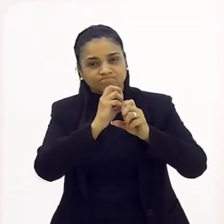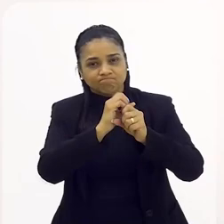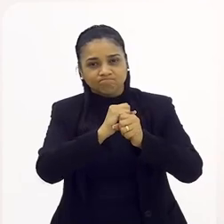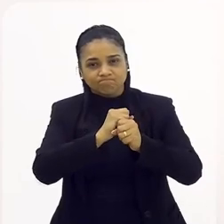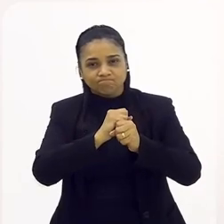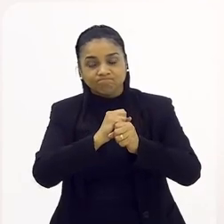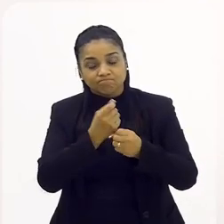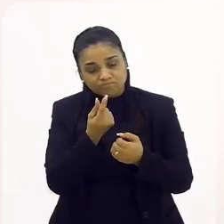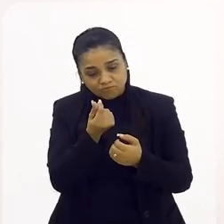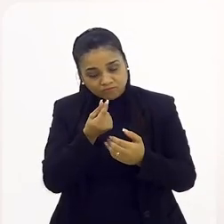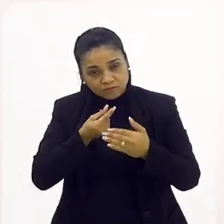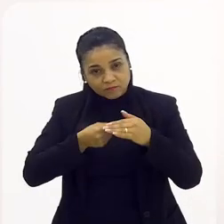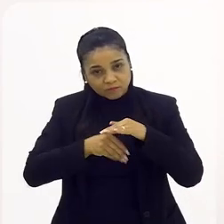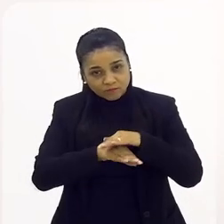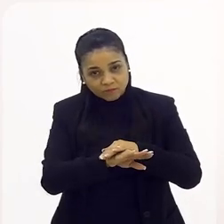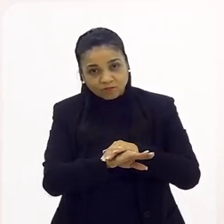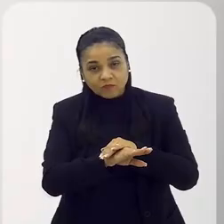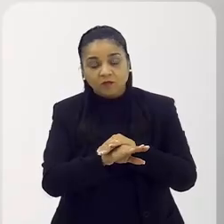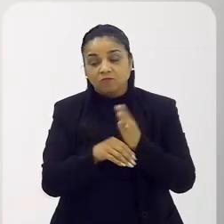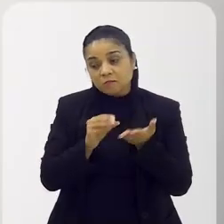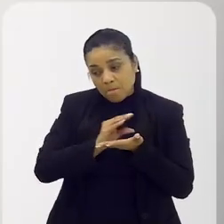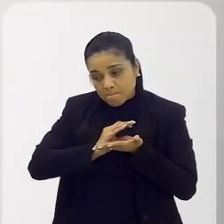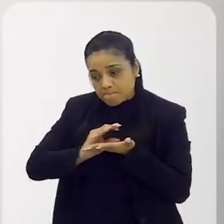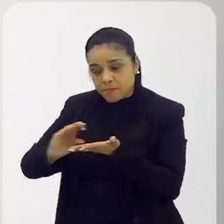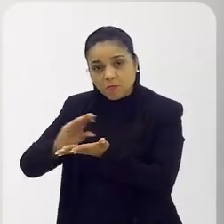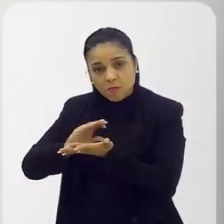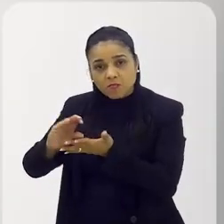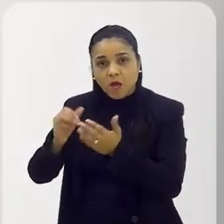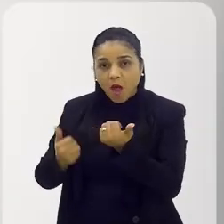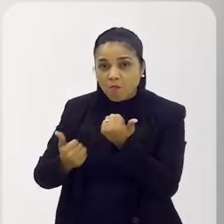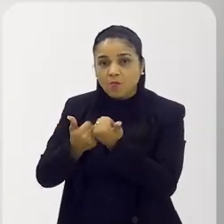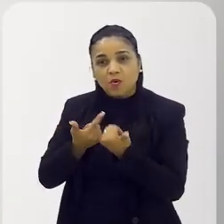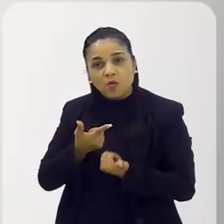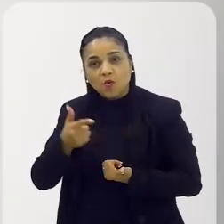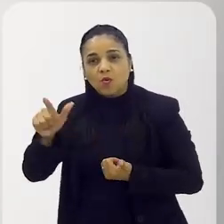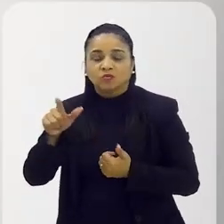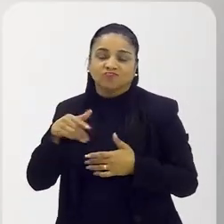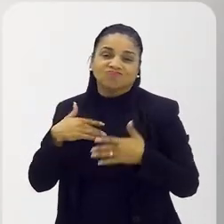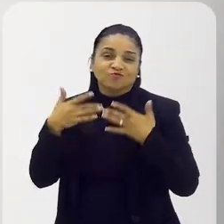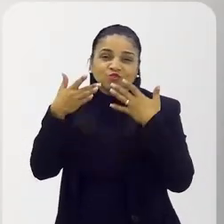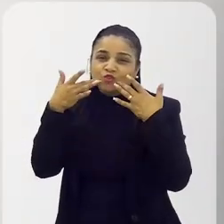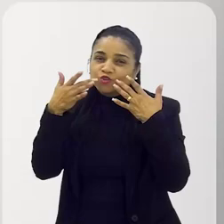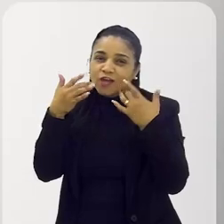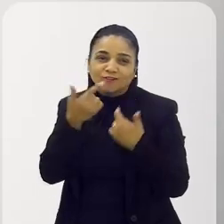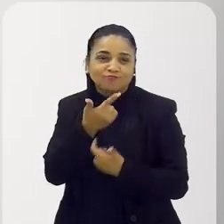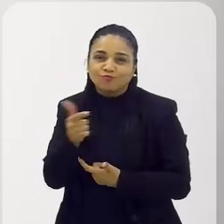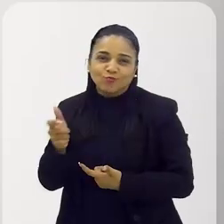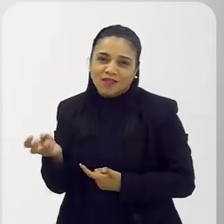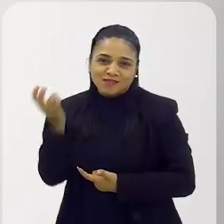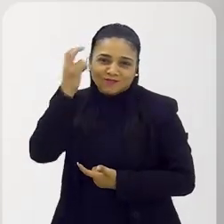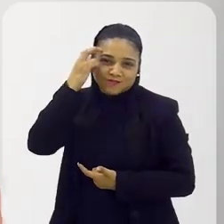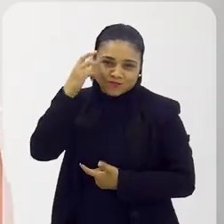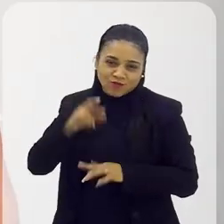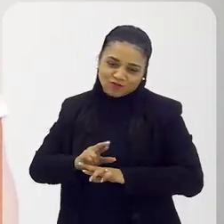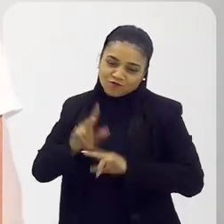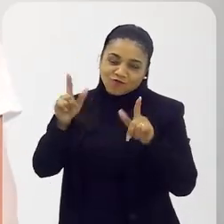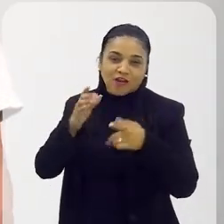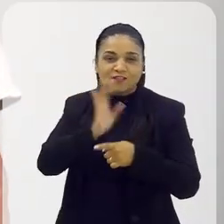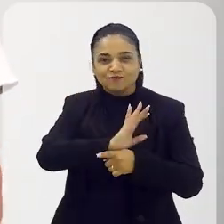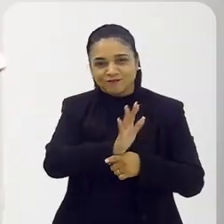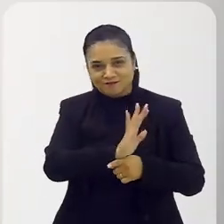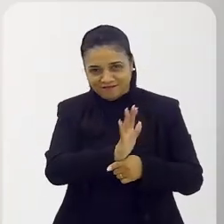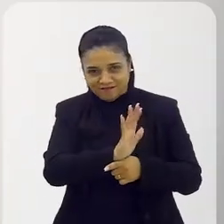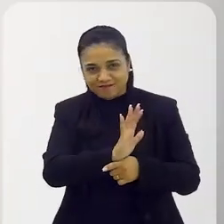juntar aquele dinheiro para que outros possam fazer. E no teatro, a gente não tem a ver essa escultura que tem